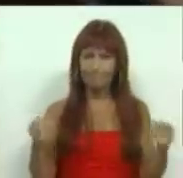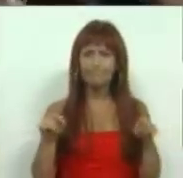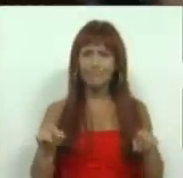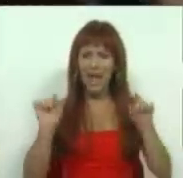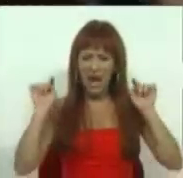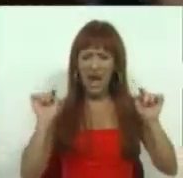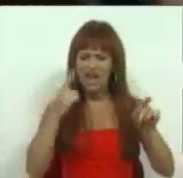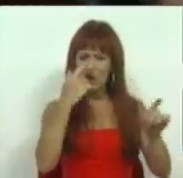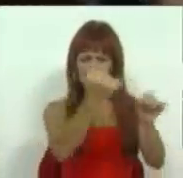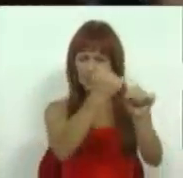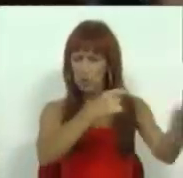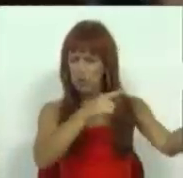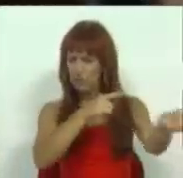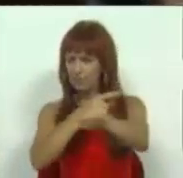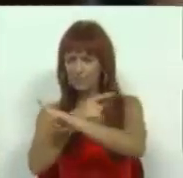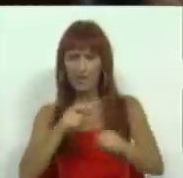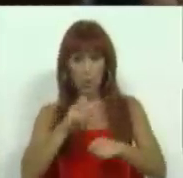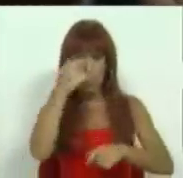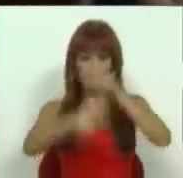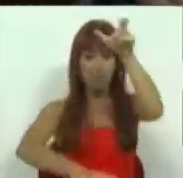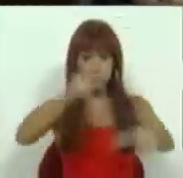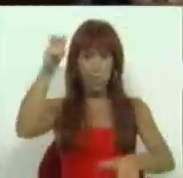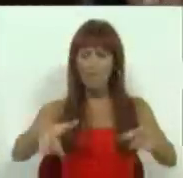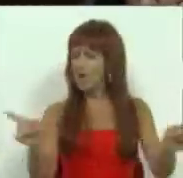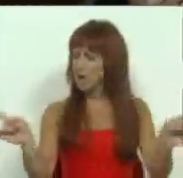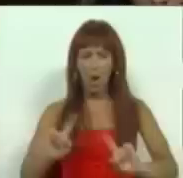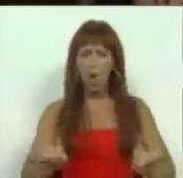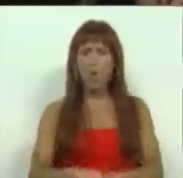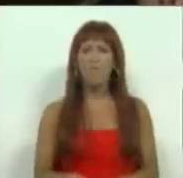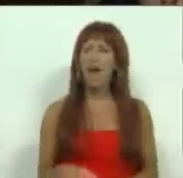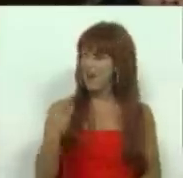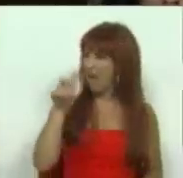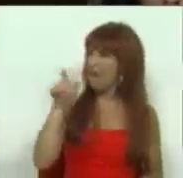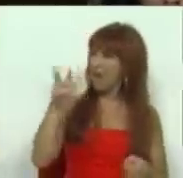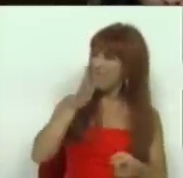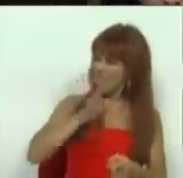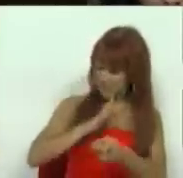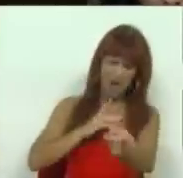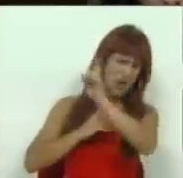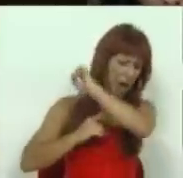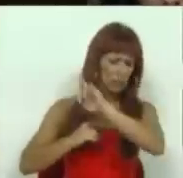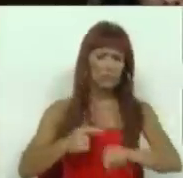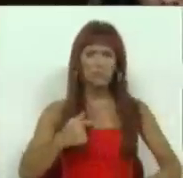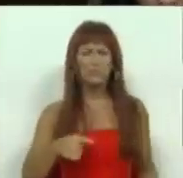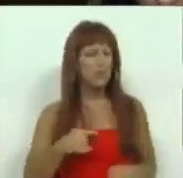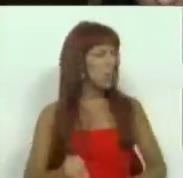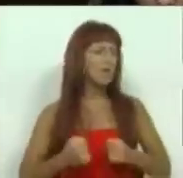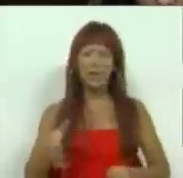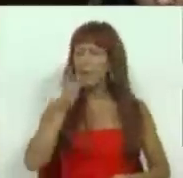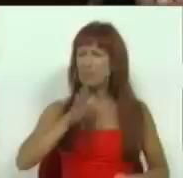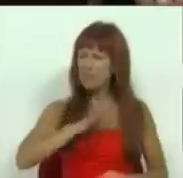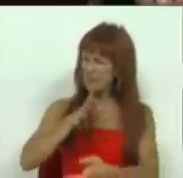estes trabalhadores, este povo não vai em cantigas, não aguenta mais o